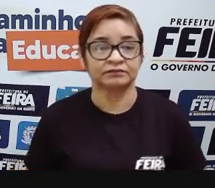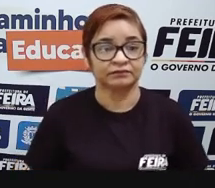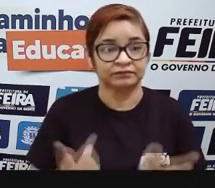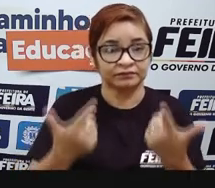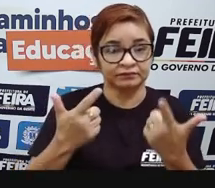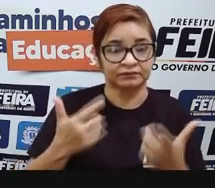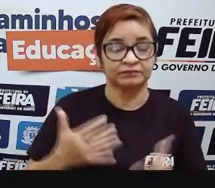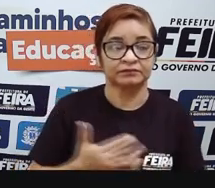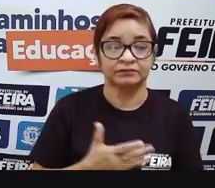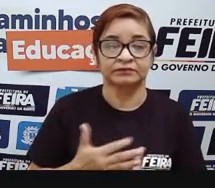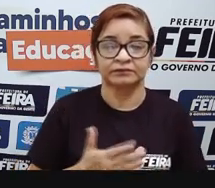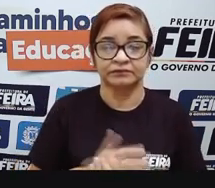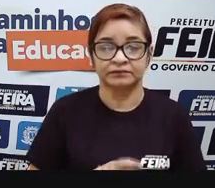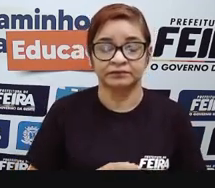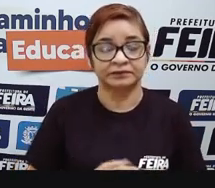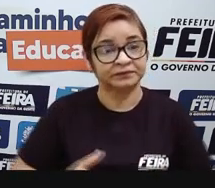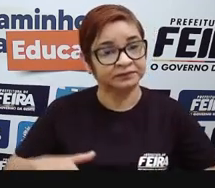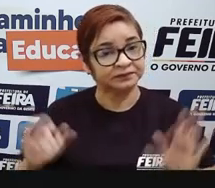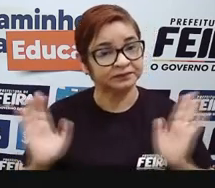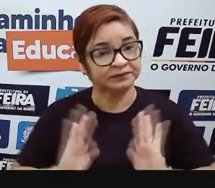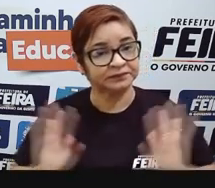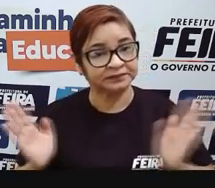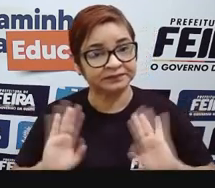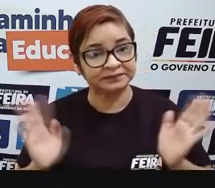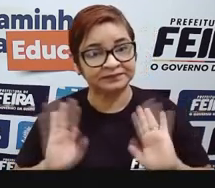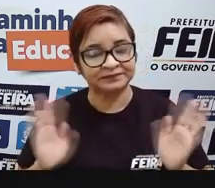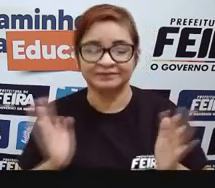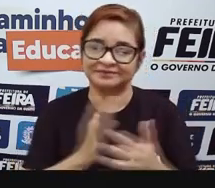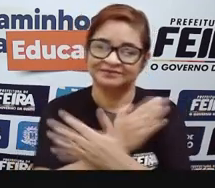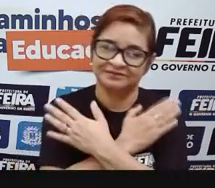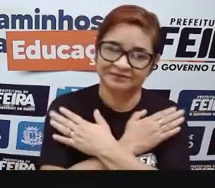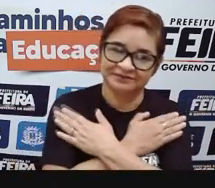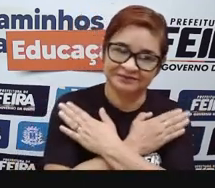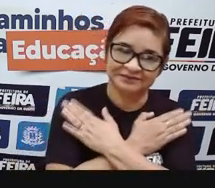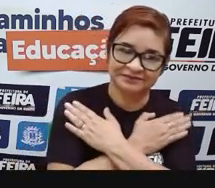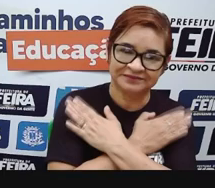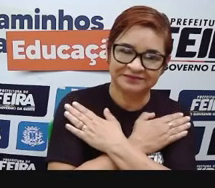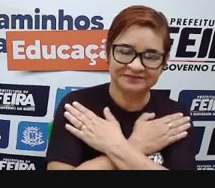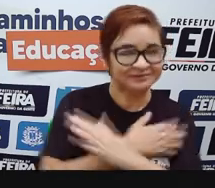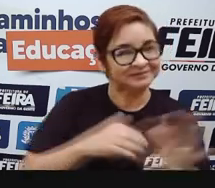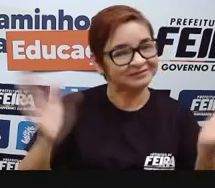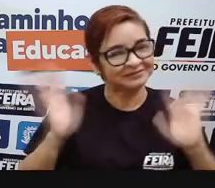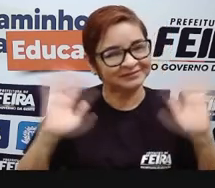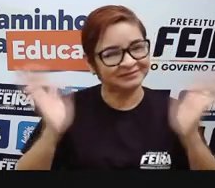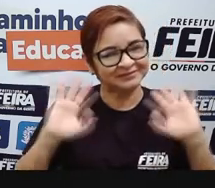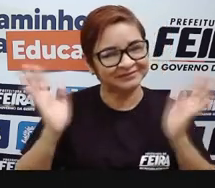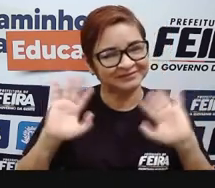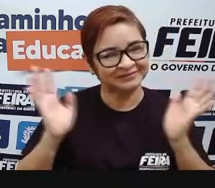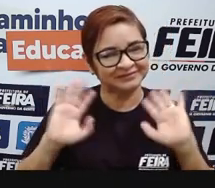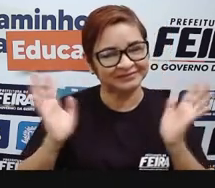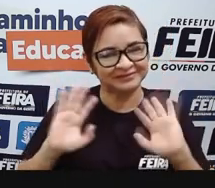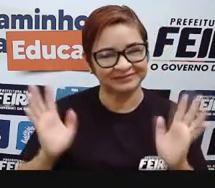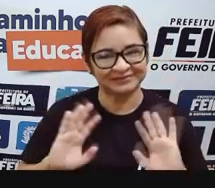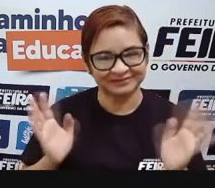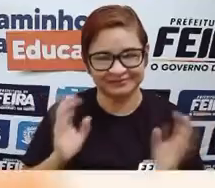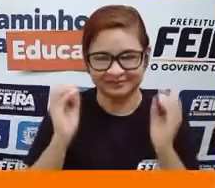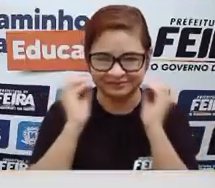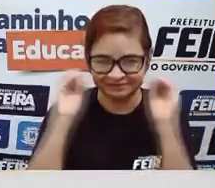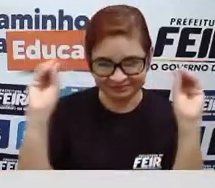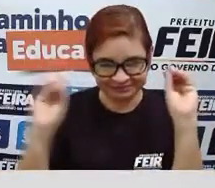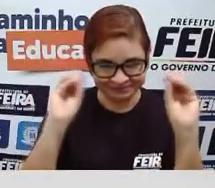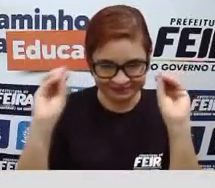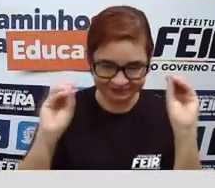tá bom? Então, me despeço de vocês, deixando um forte abraço e até a próxima aula, tá bom? Beijo!